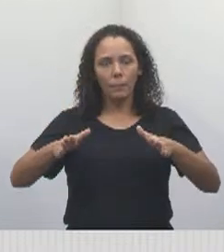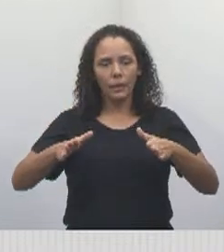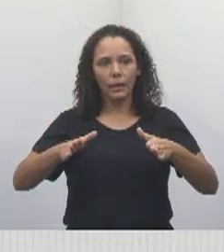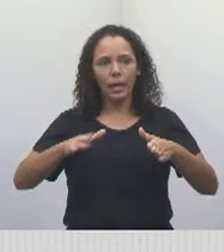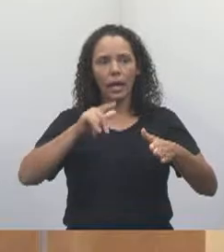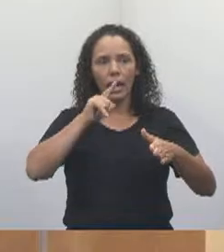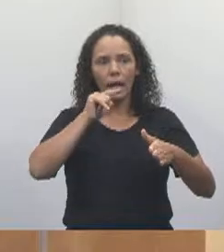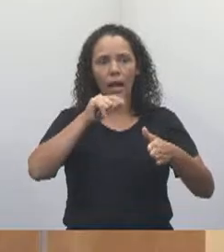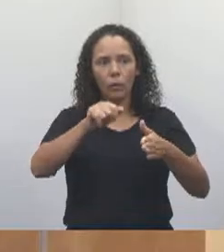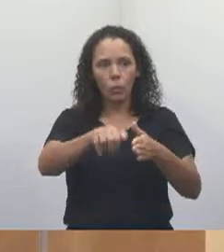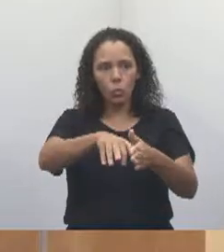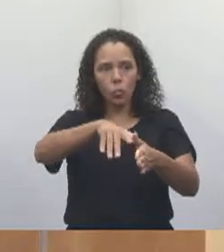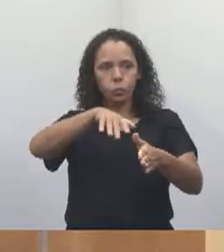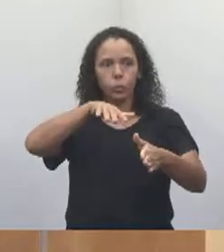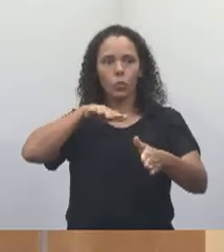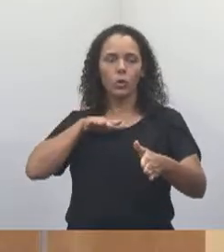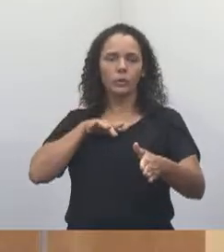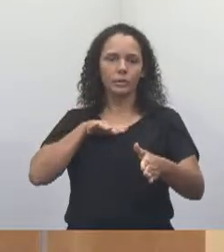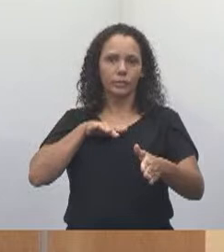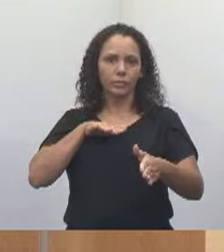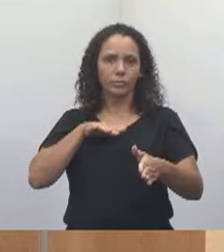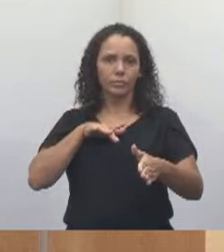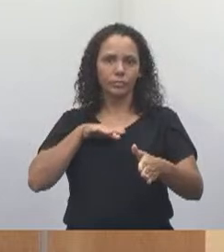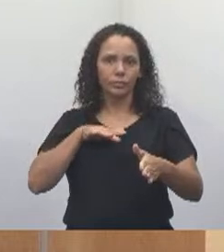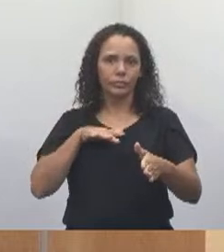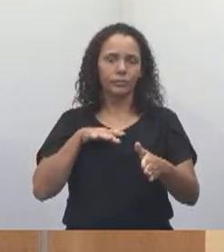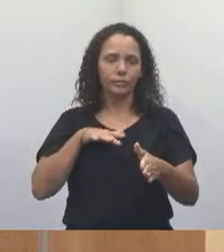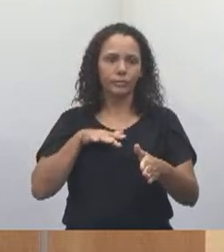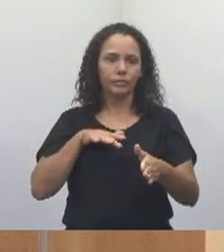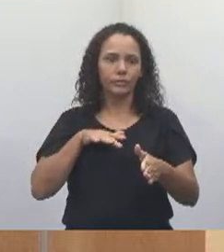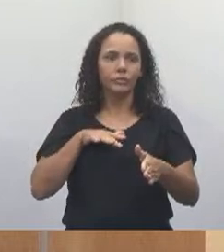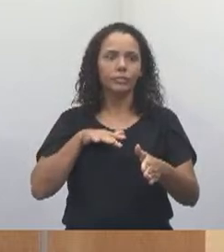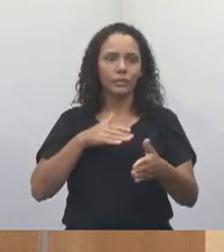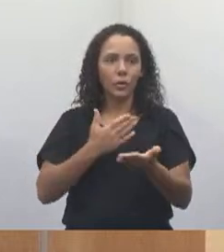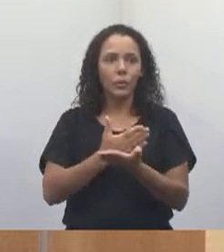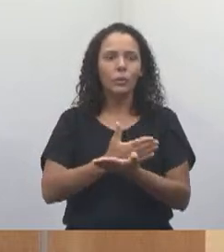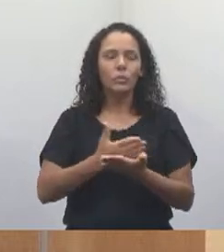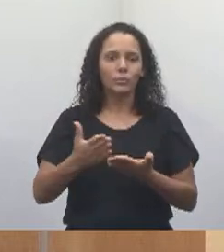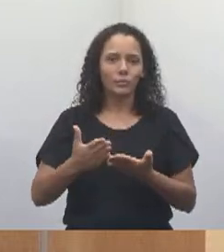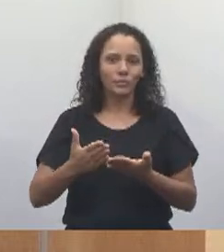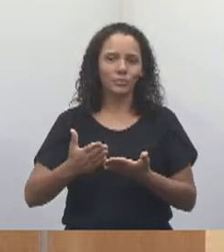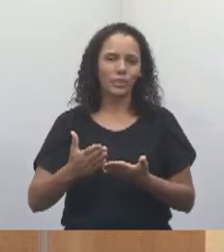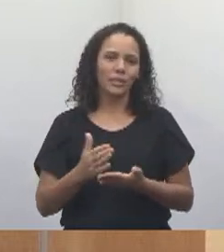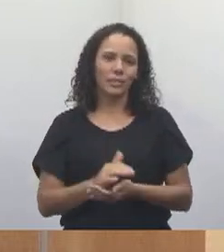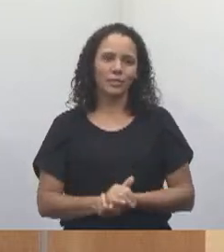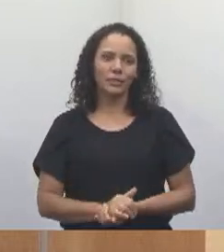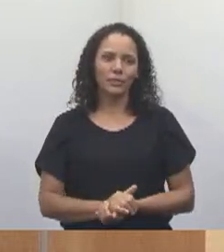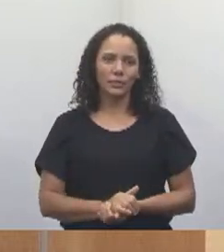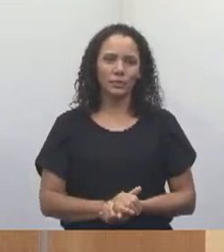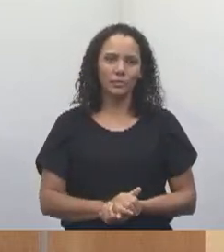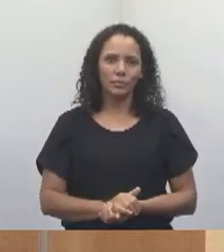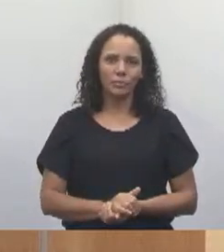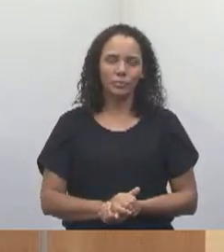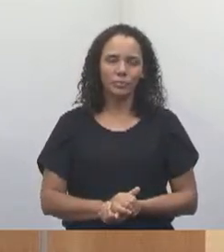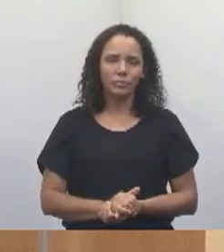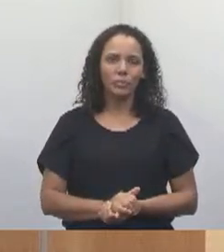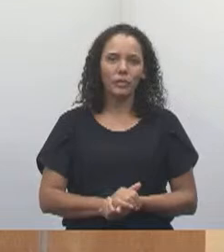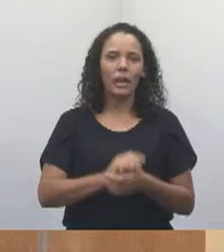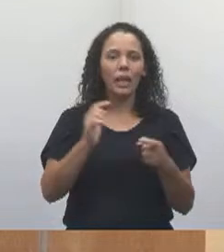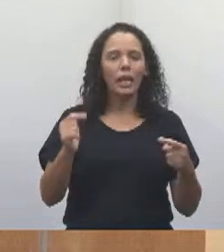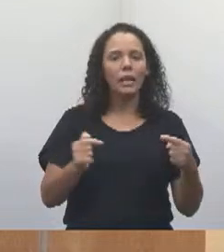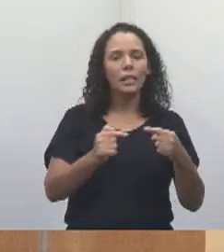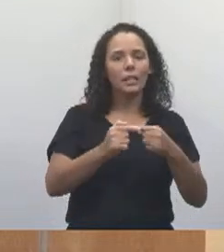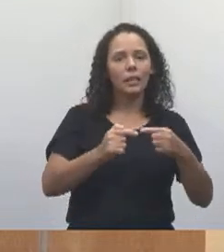Então, o corre do tanquinho que nasce lá no Pedramar, ele interfere diretamente no bairro Jardim São Luís,